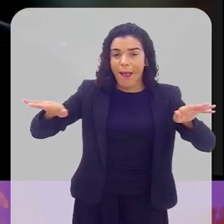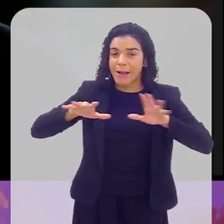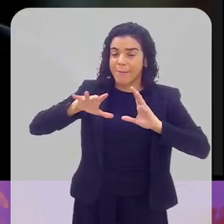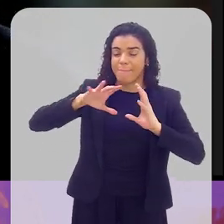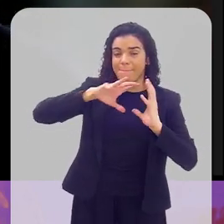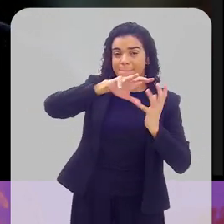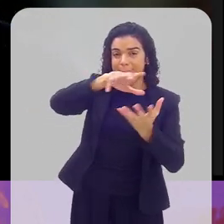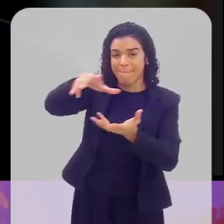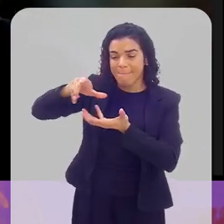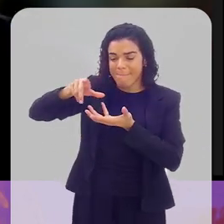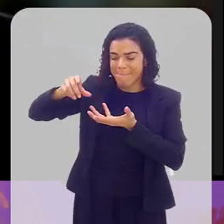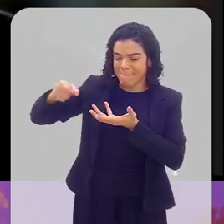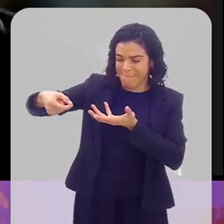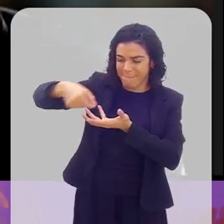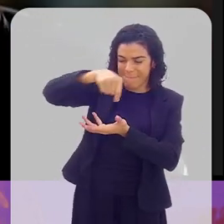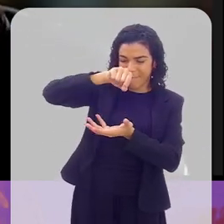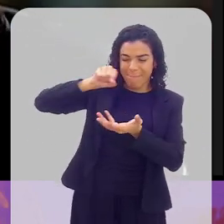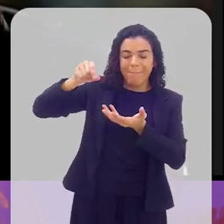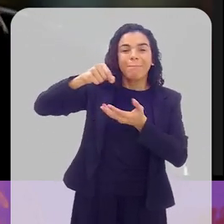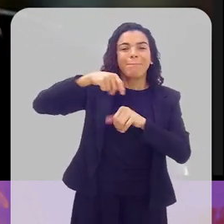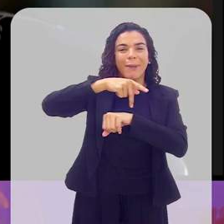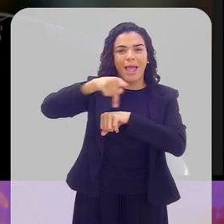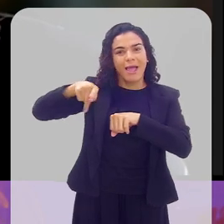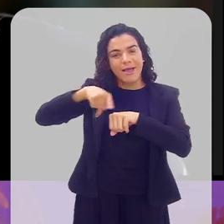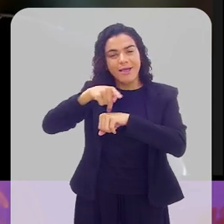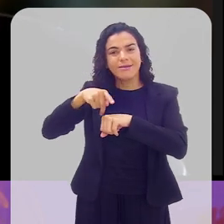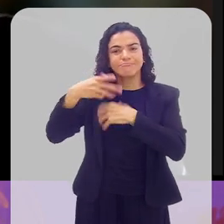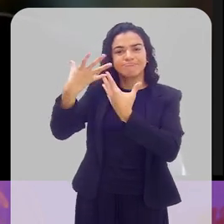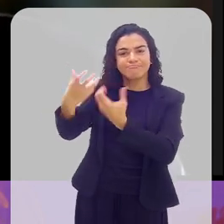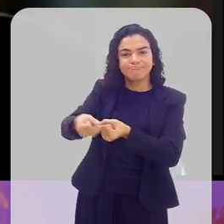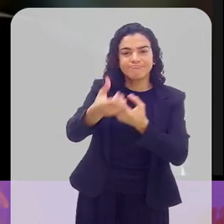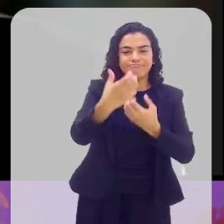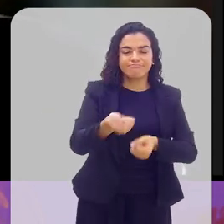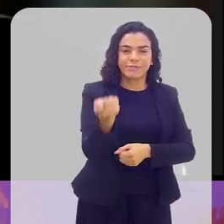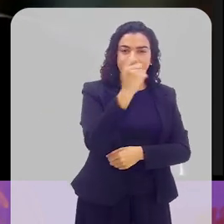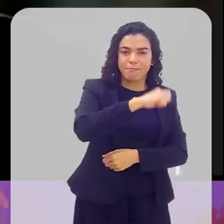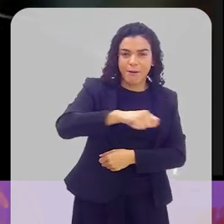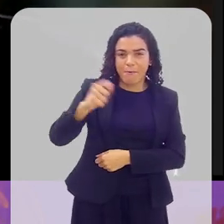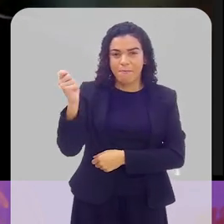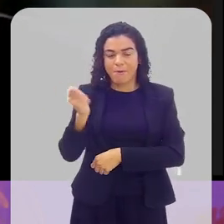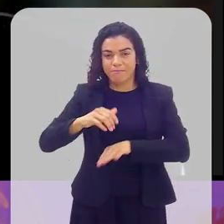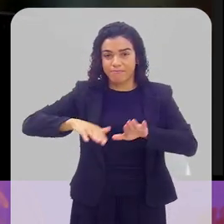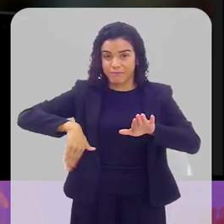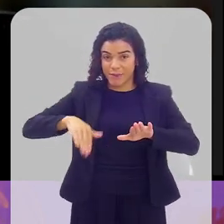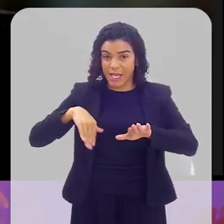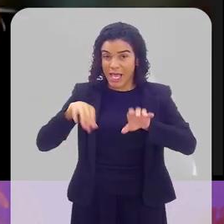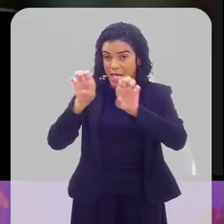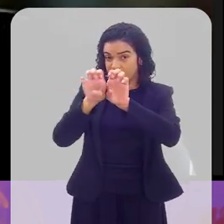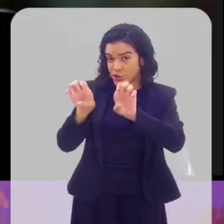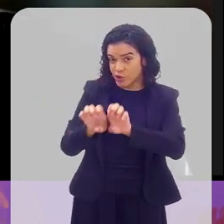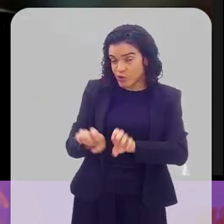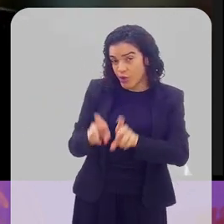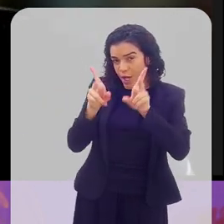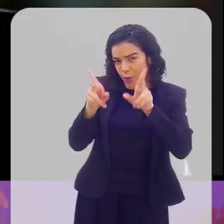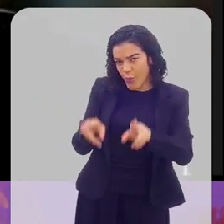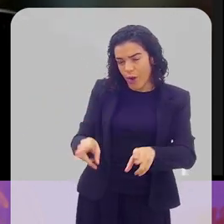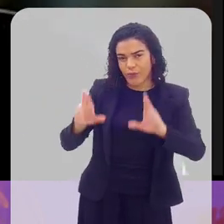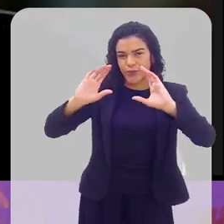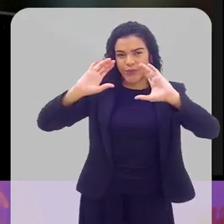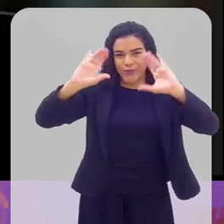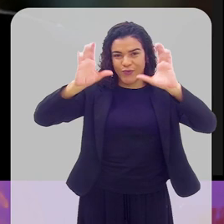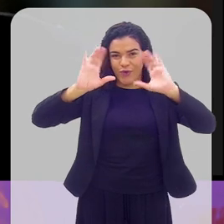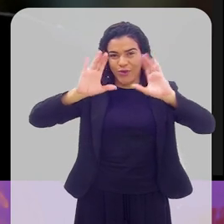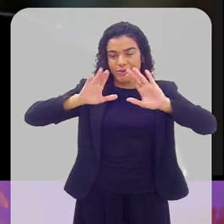praticantes. E isso vai cada vez mais abrindo chances para o pit tênis se tornar olímpico. A estrutura, digamos assim, seria